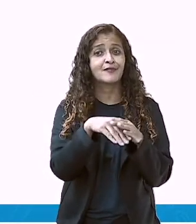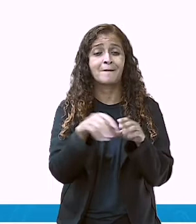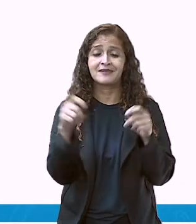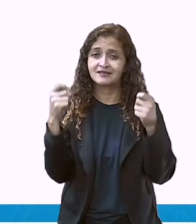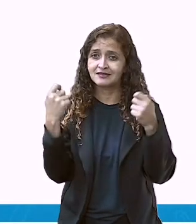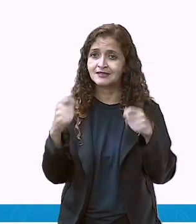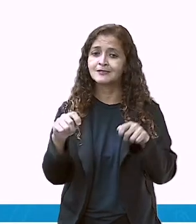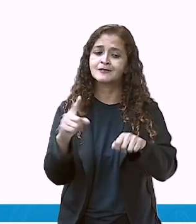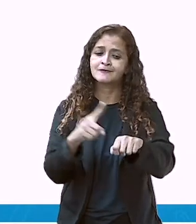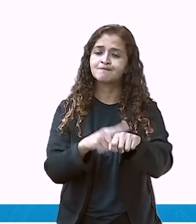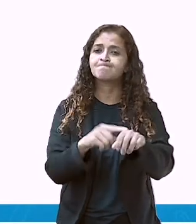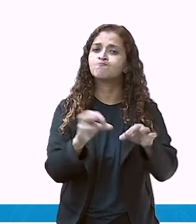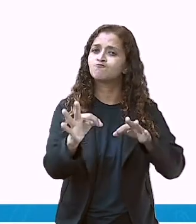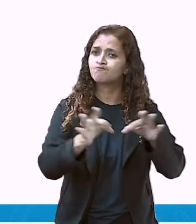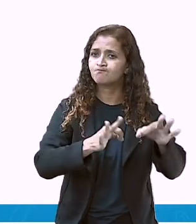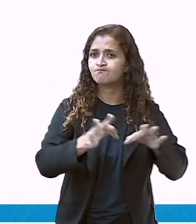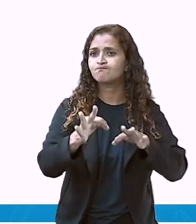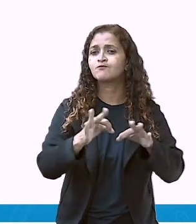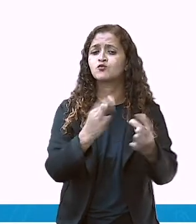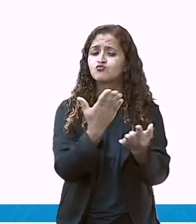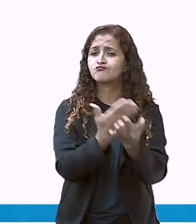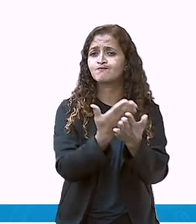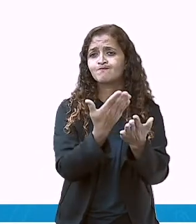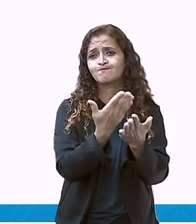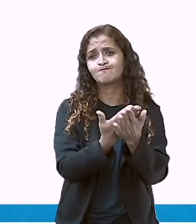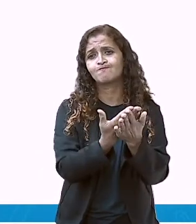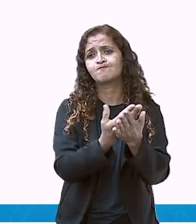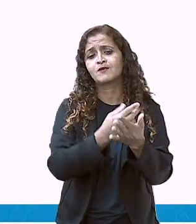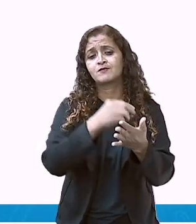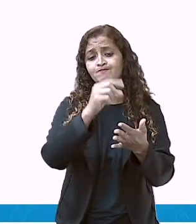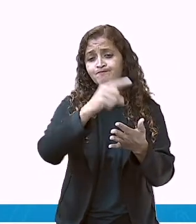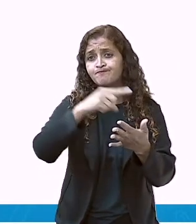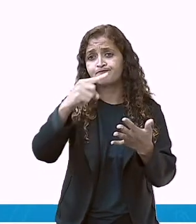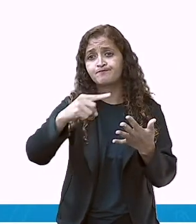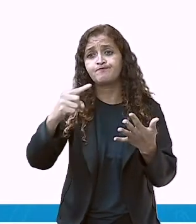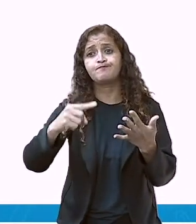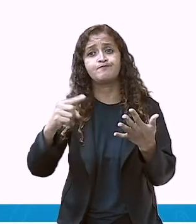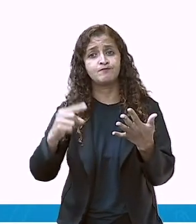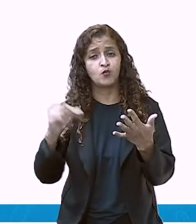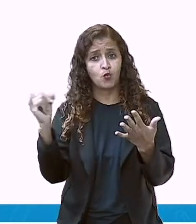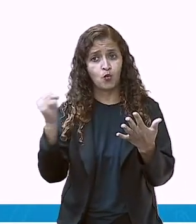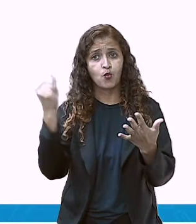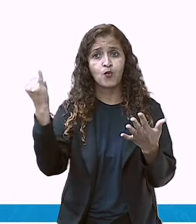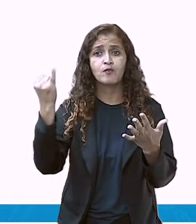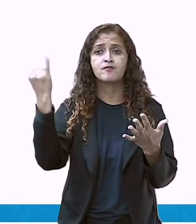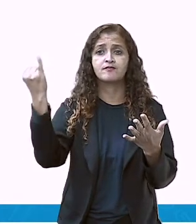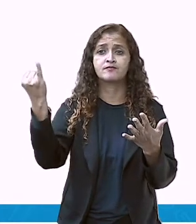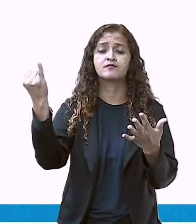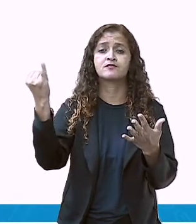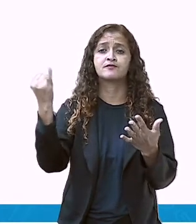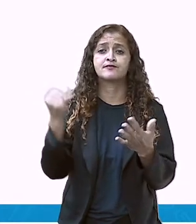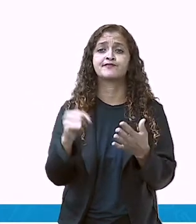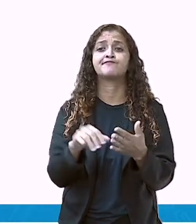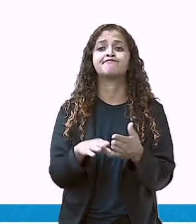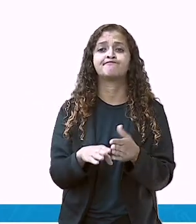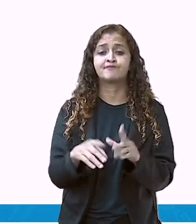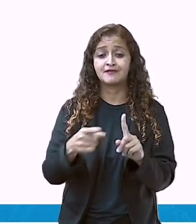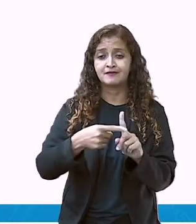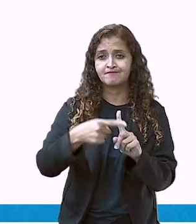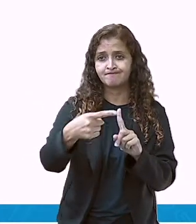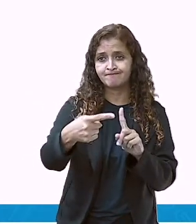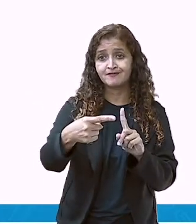tirar o tempo para estudar na segunda, na terça, na quarta, na quinta e na sexta.